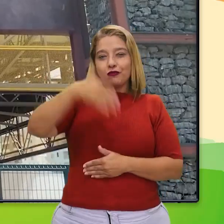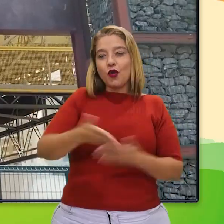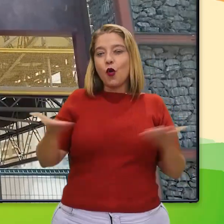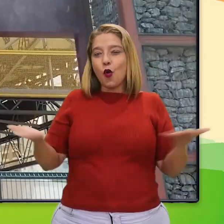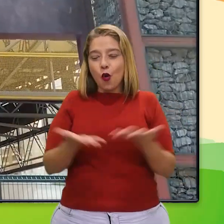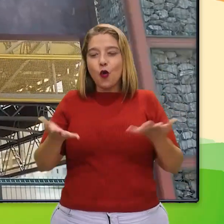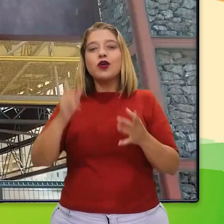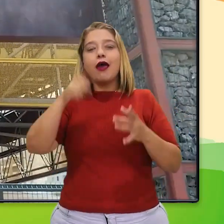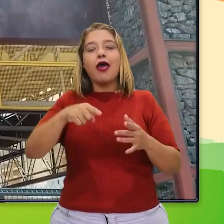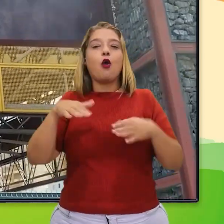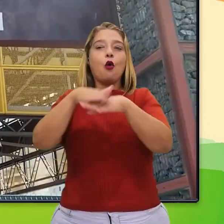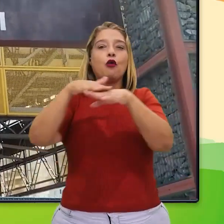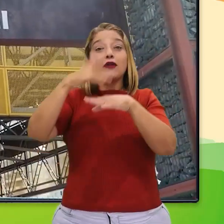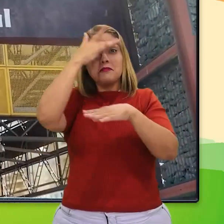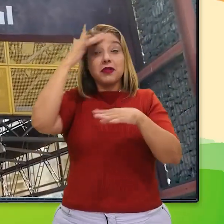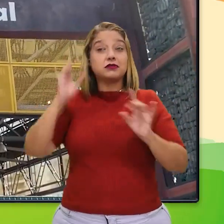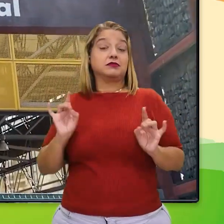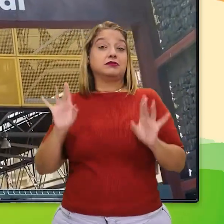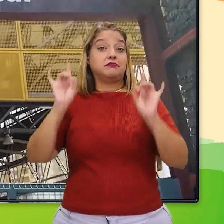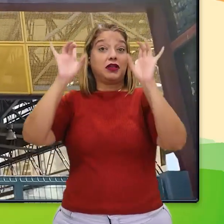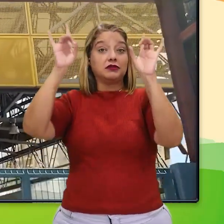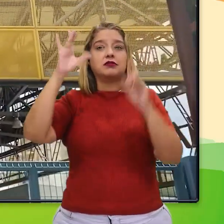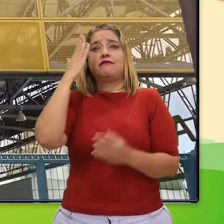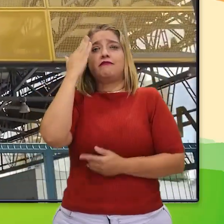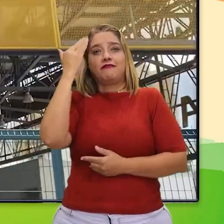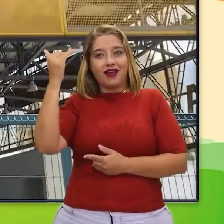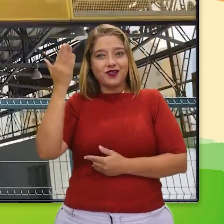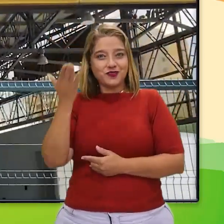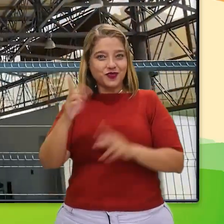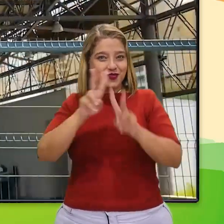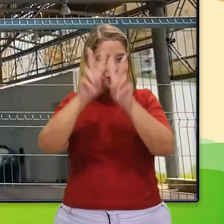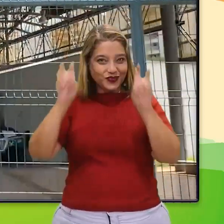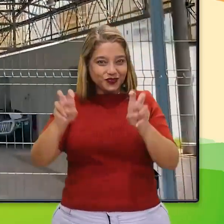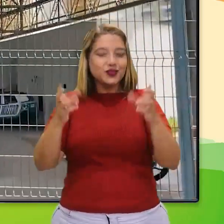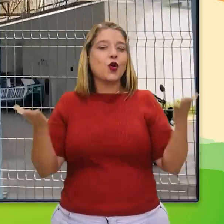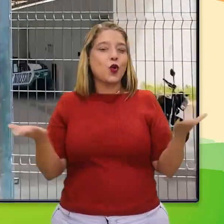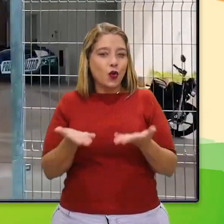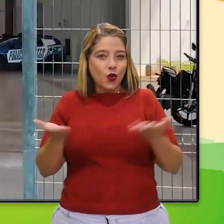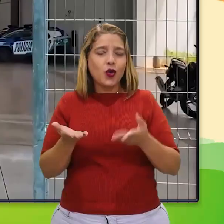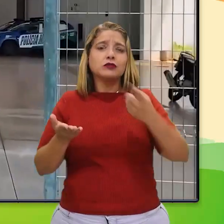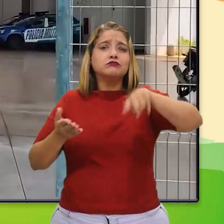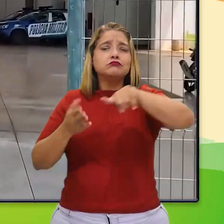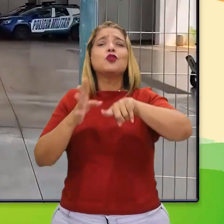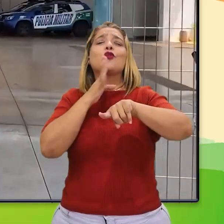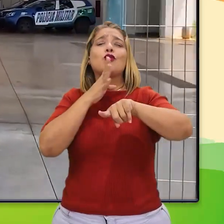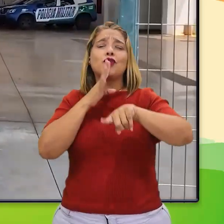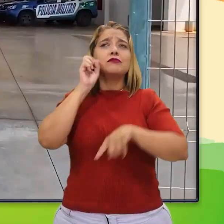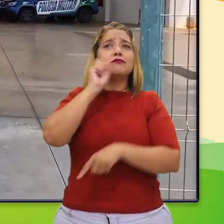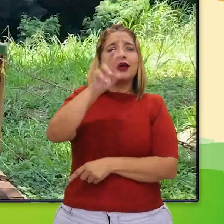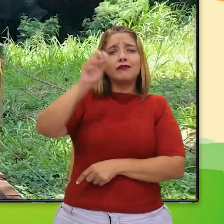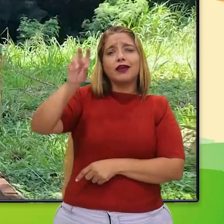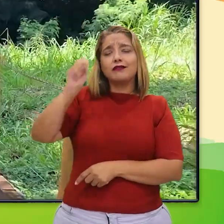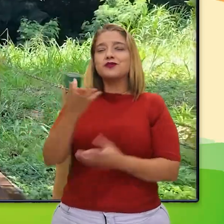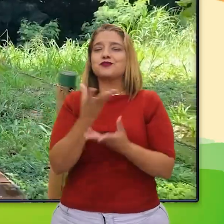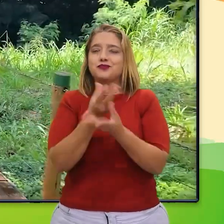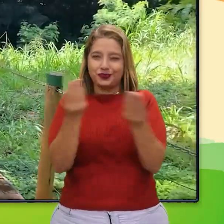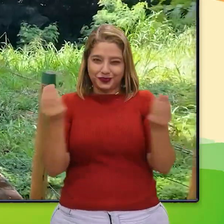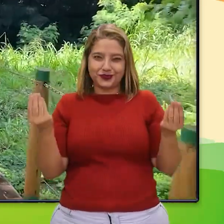assunto e vai contar um pouco da história deste termo que conhecemos e ouvimos muito hoje em dia.